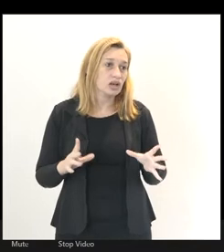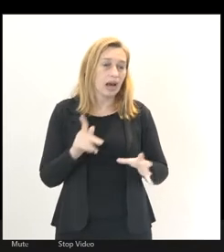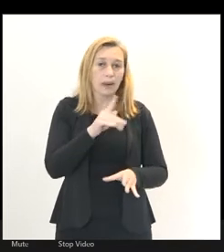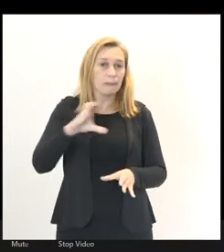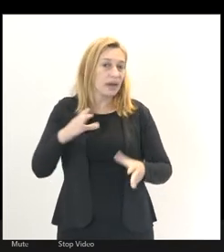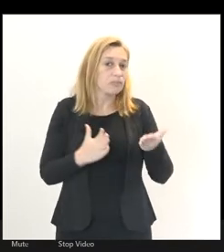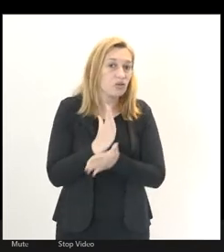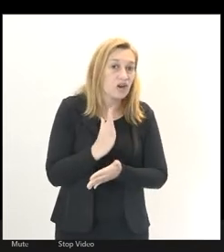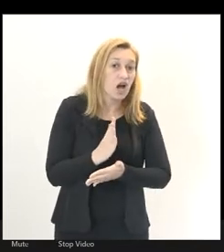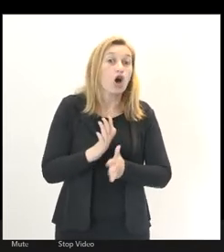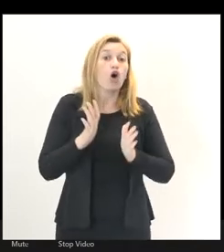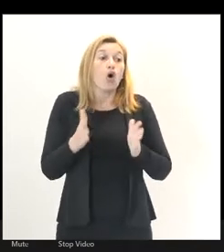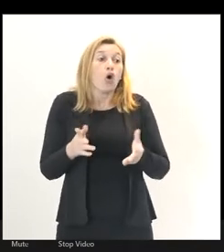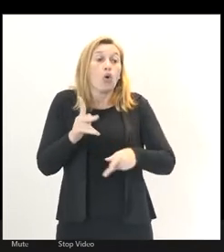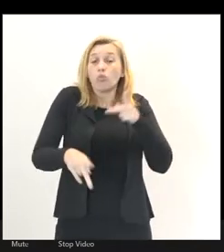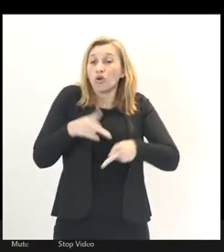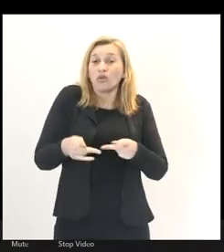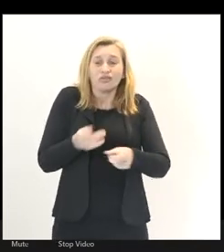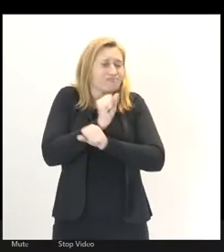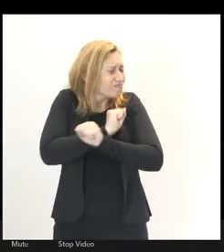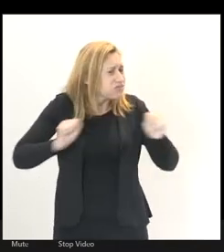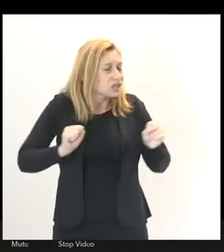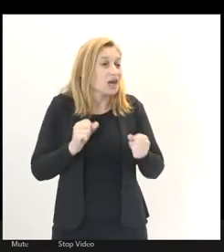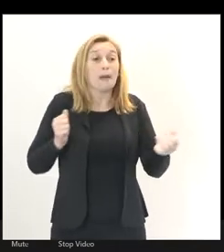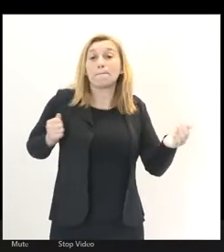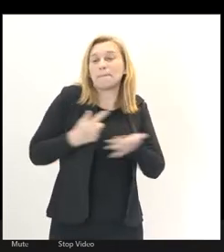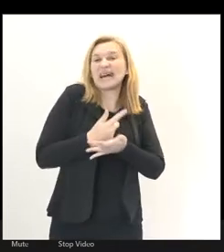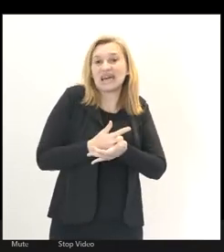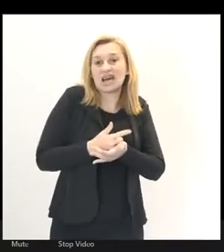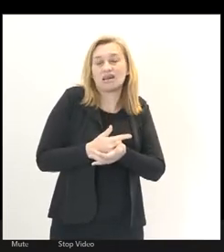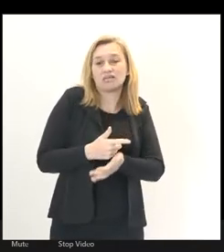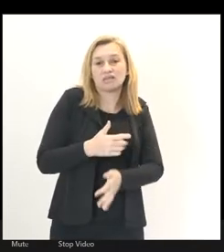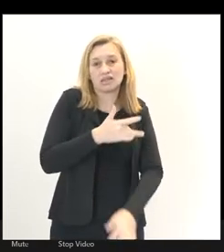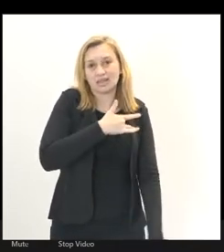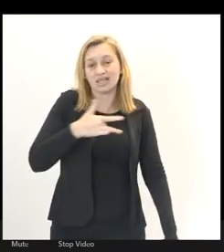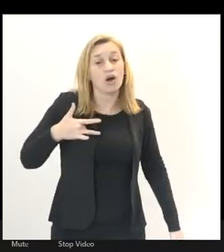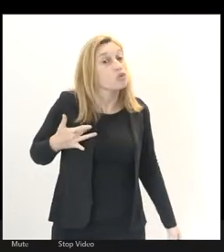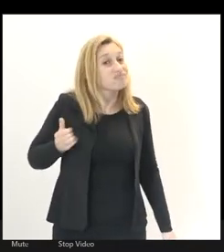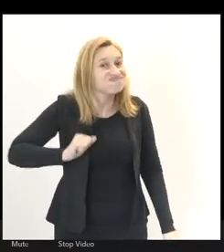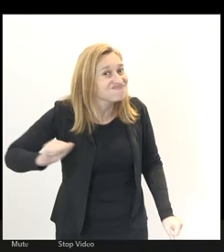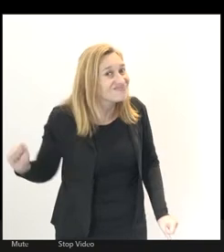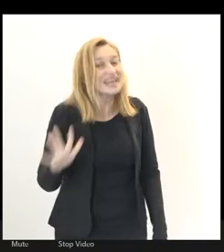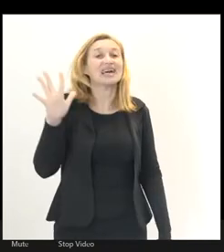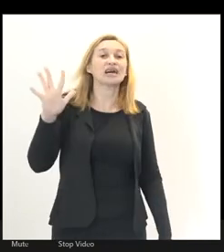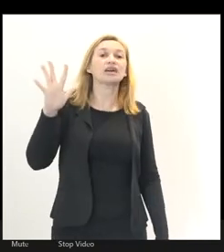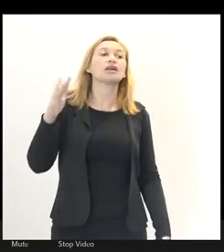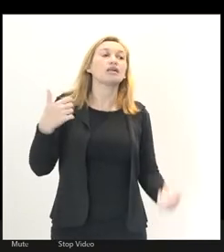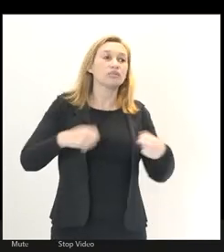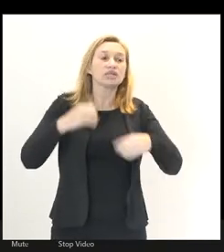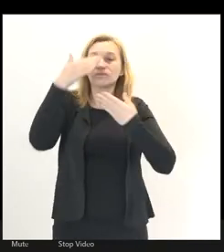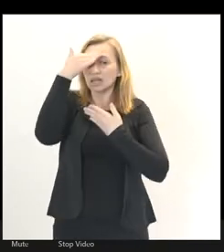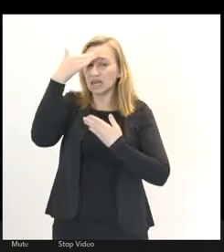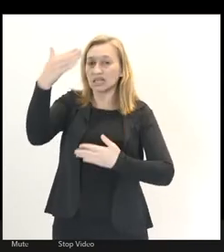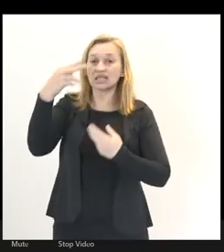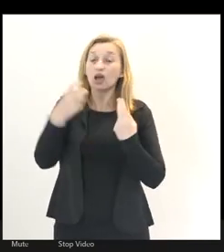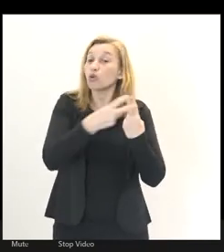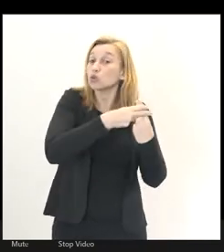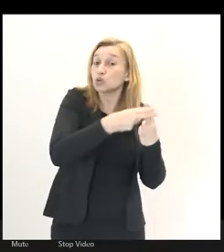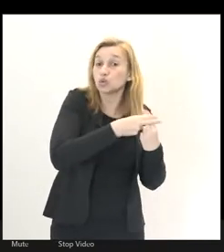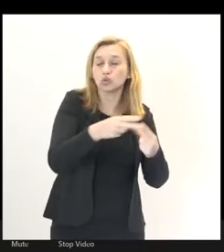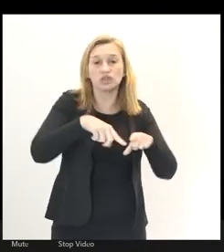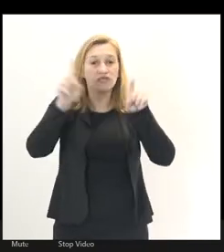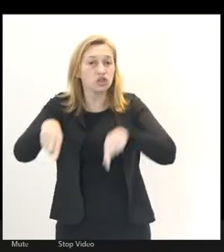O povo não aguenta pagar pela saúde. É um serviço caro. Então, devemos agradecer ao SUS, aos